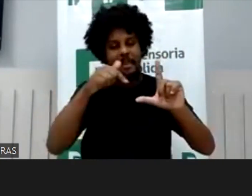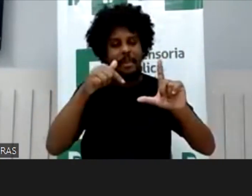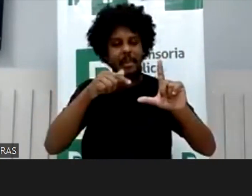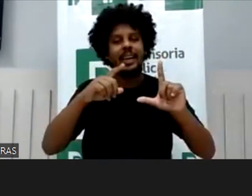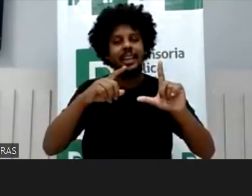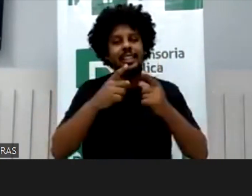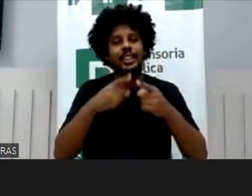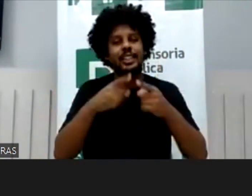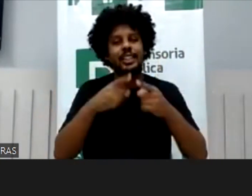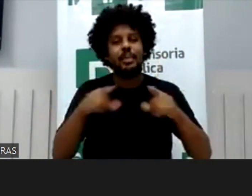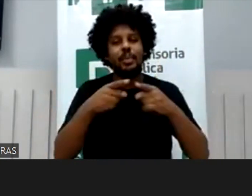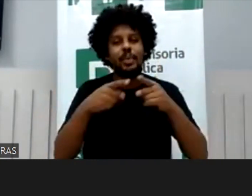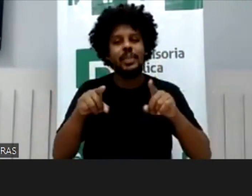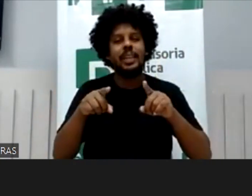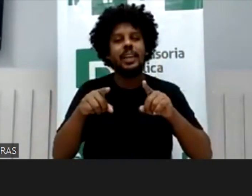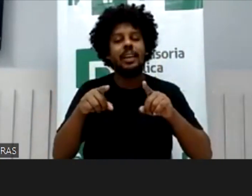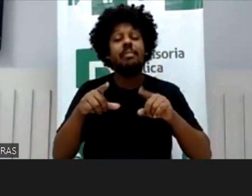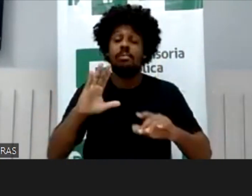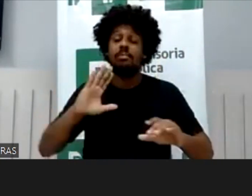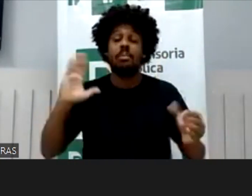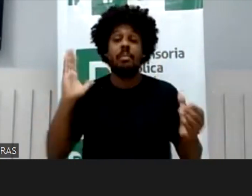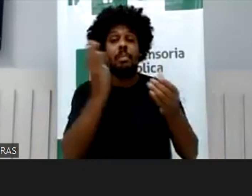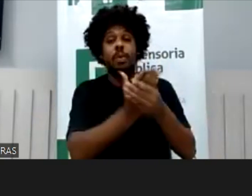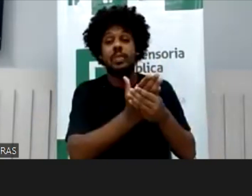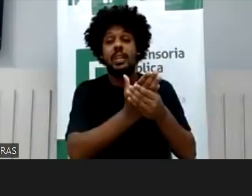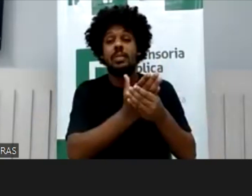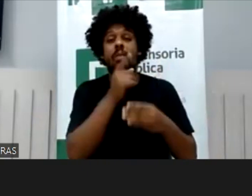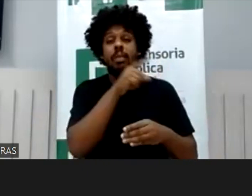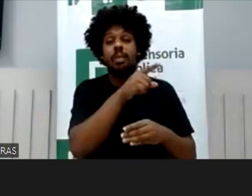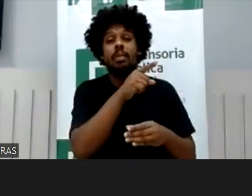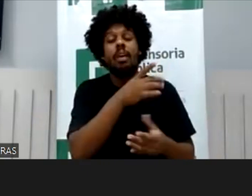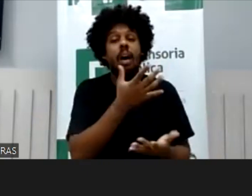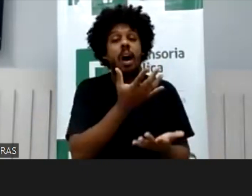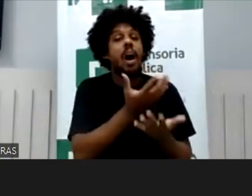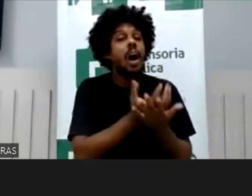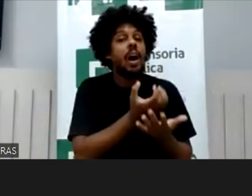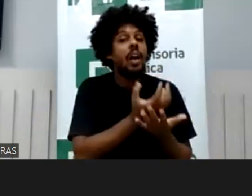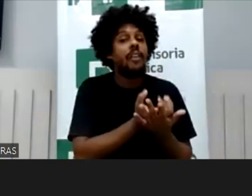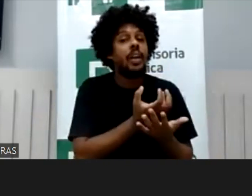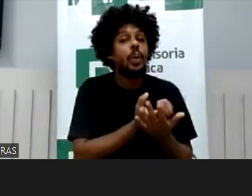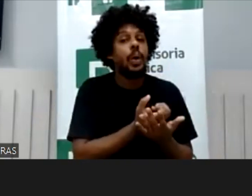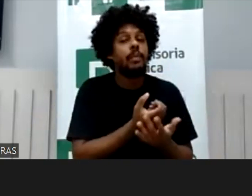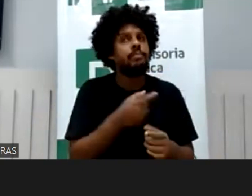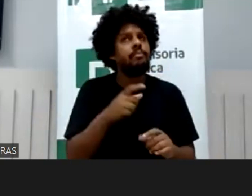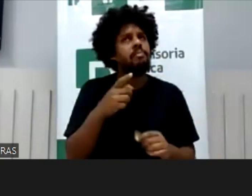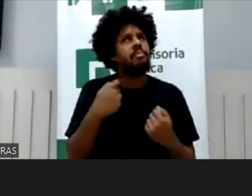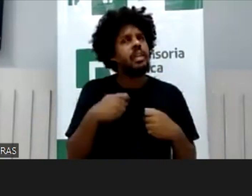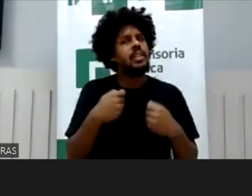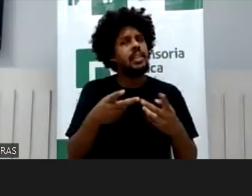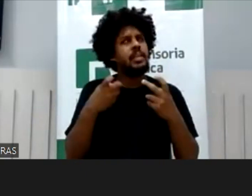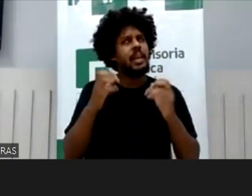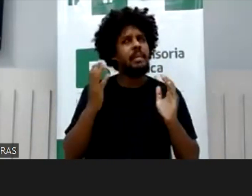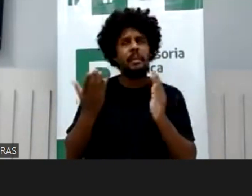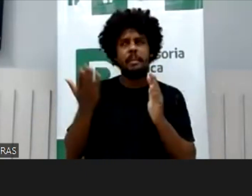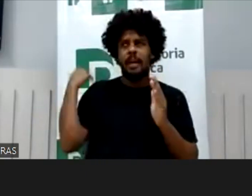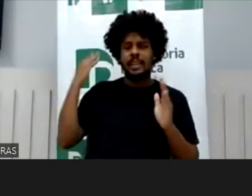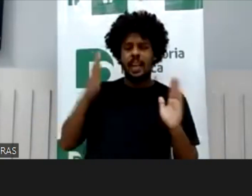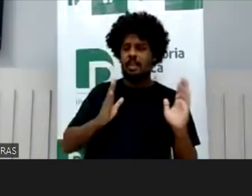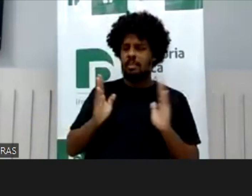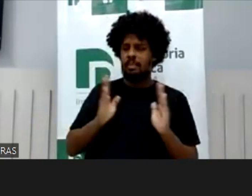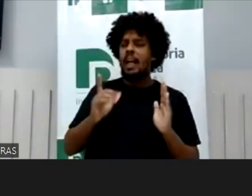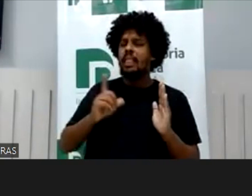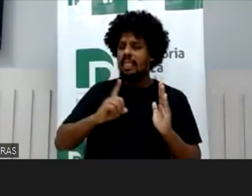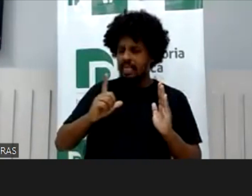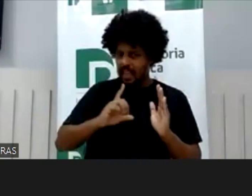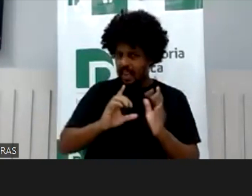Nascimento, Lobo Borges, processando a gravadura, aí você teria que analisar a época, houve autorização dos pais, né, se houve o processo em